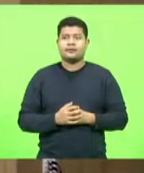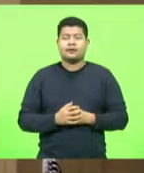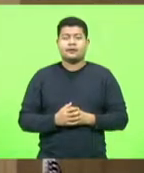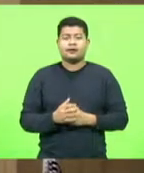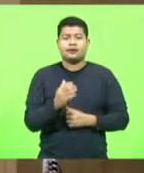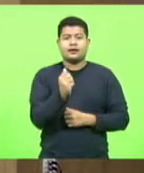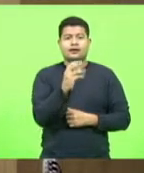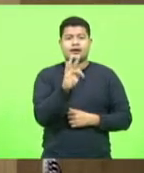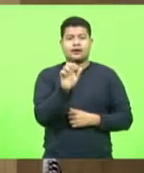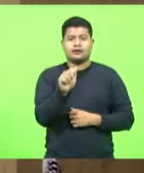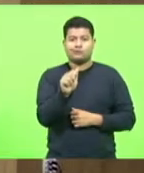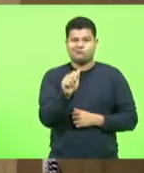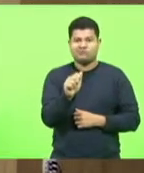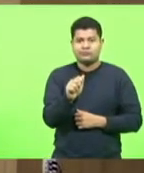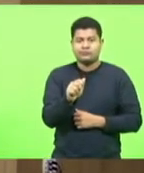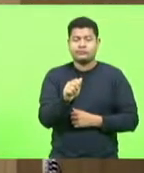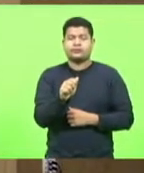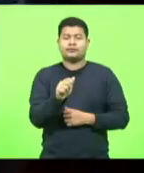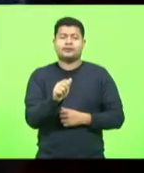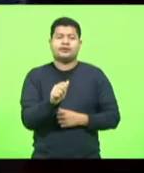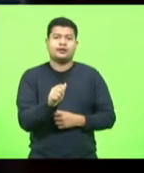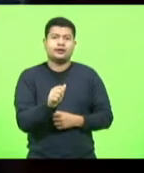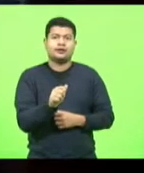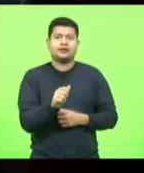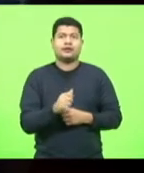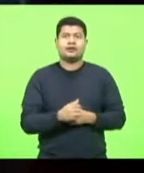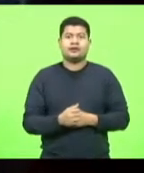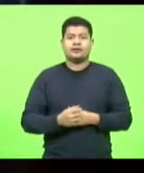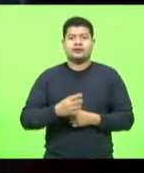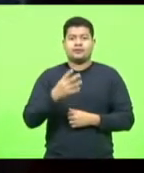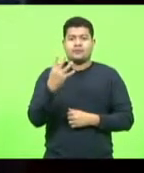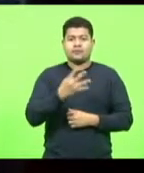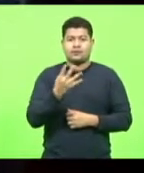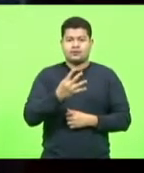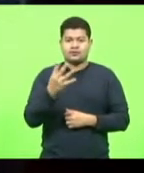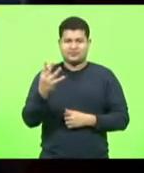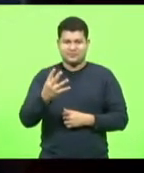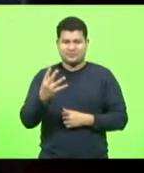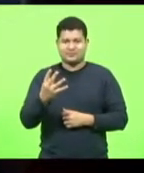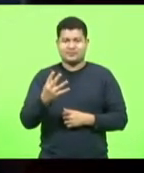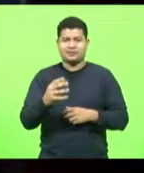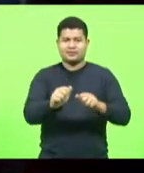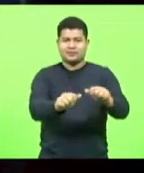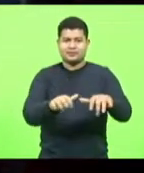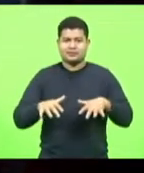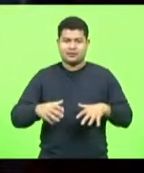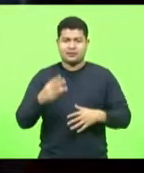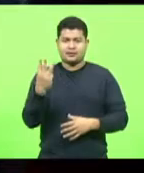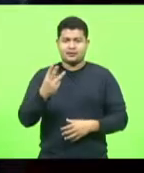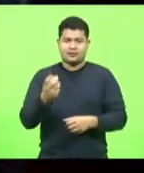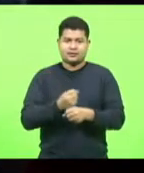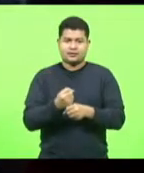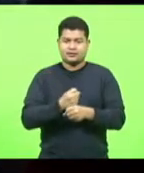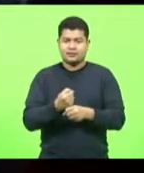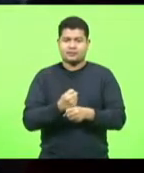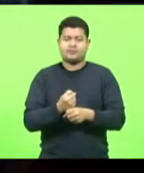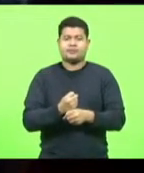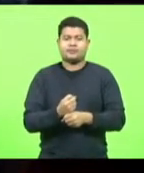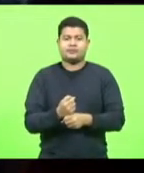décima, digo, ata da quadragésima quarta sessão da terceira sessão